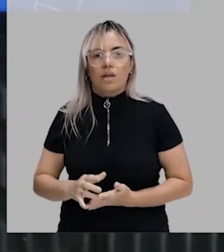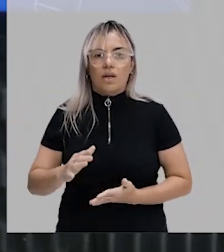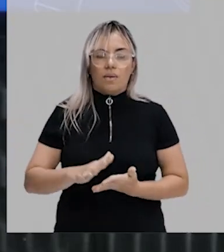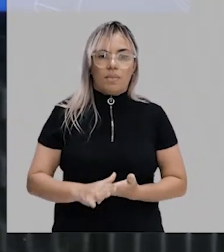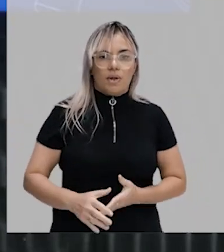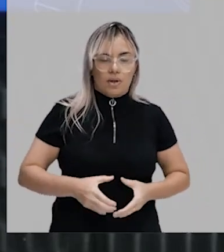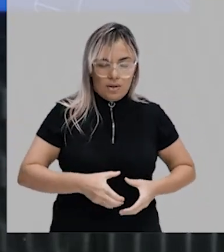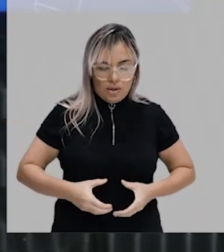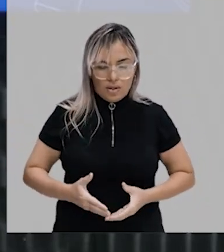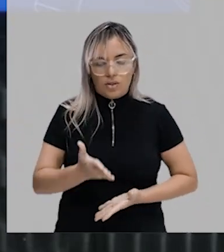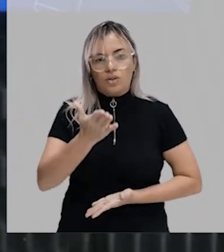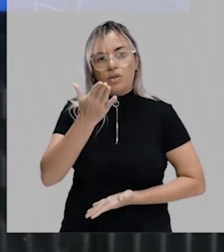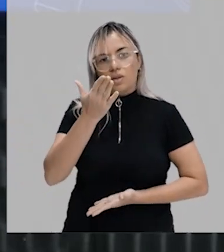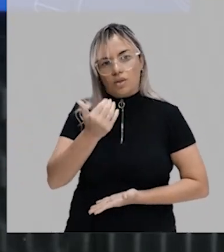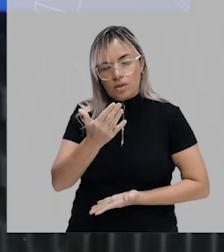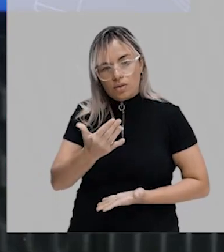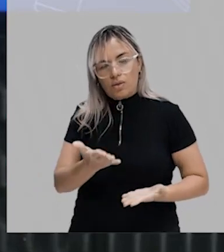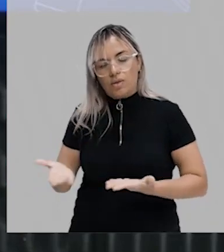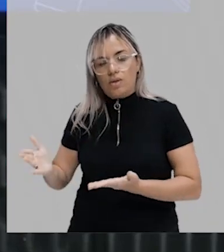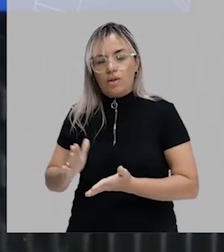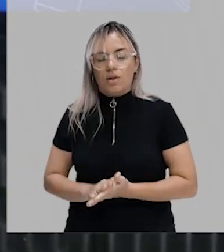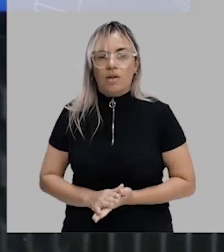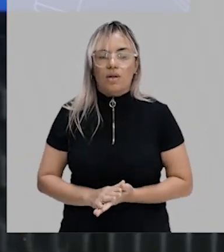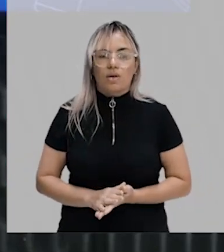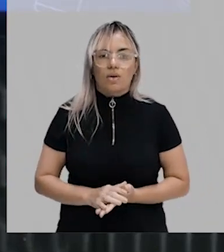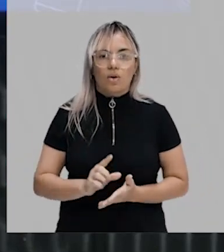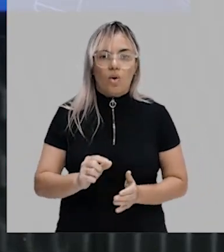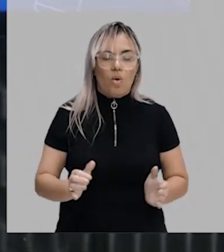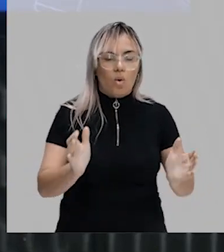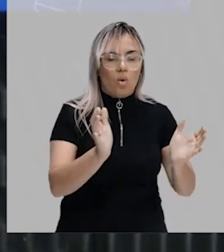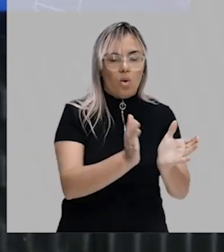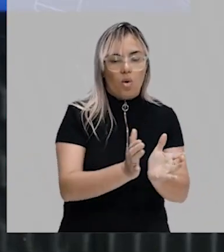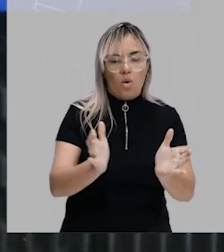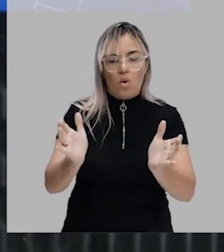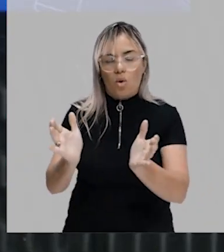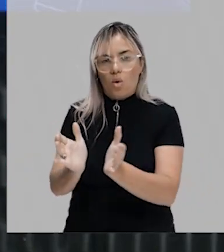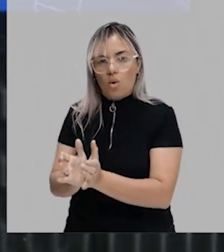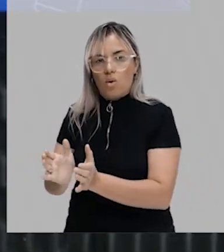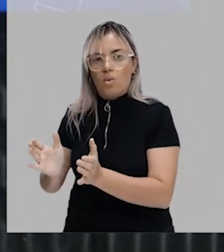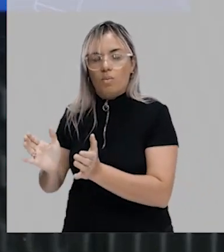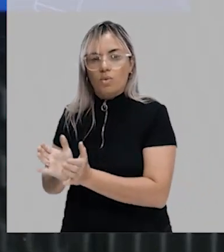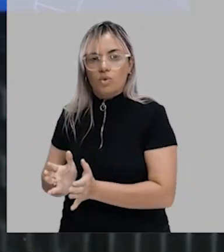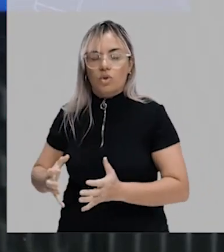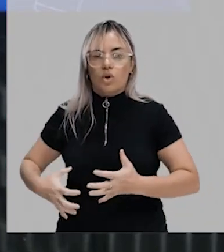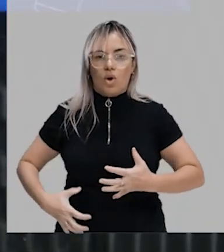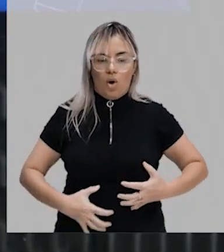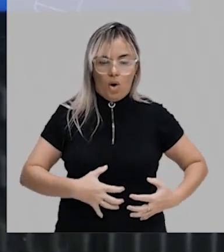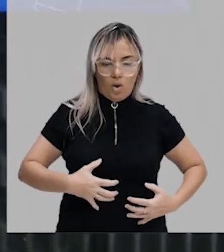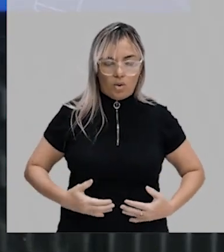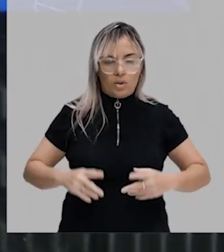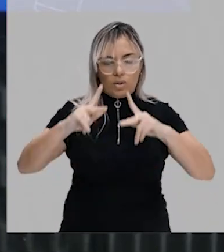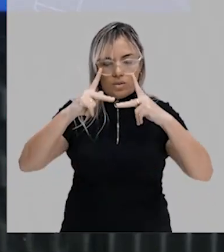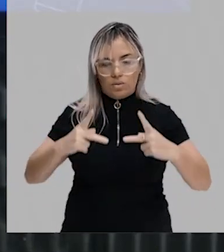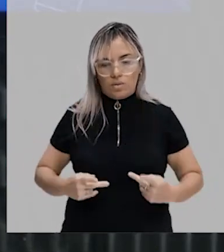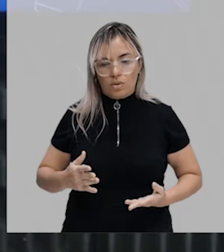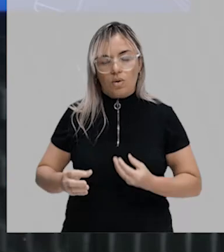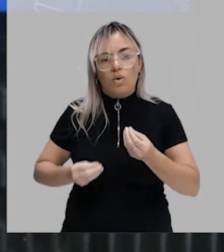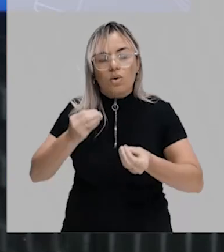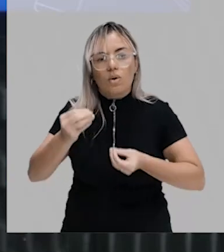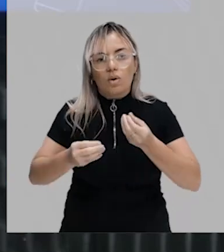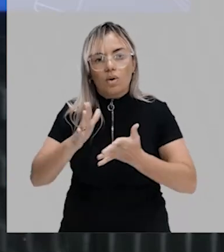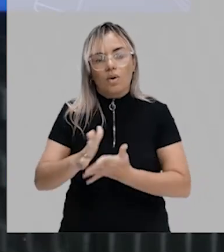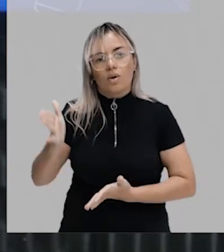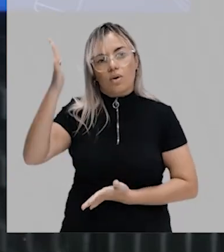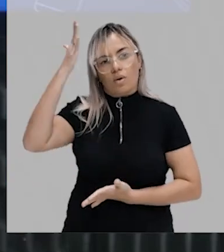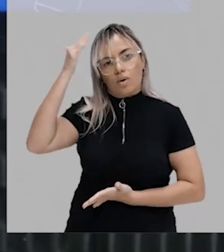um desses folhetos embrionários vai originar um grupo de órgãos, tá certo? Então, como nós sabemos